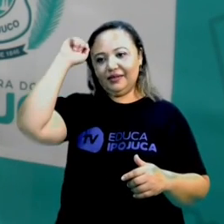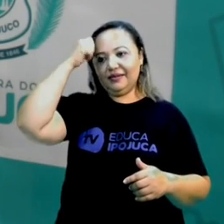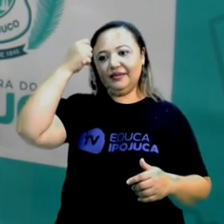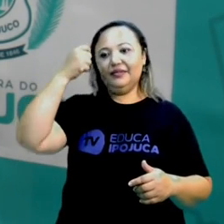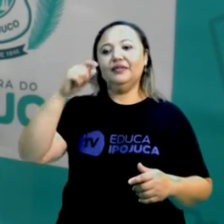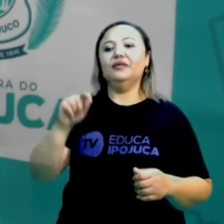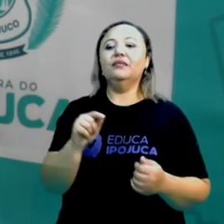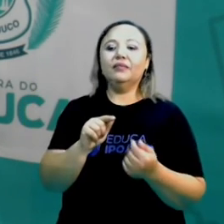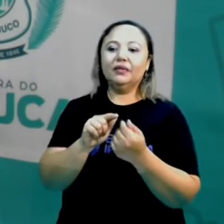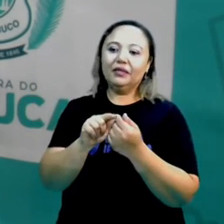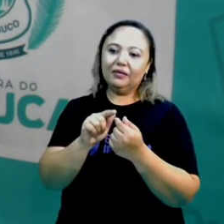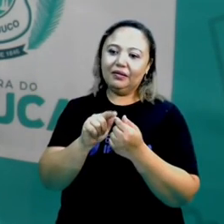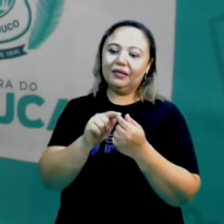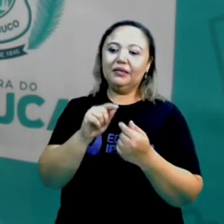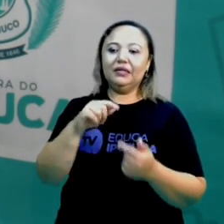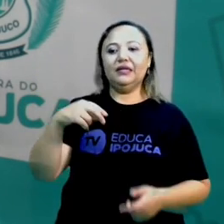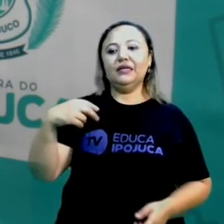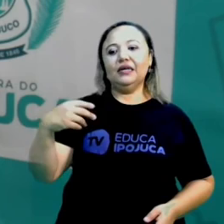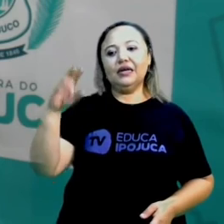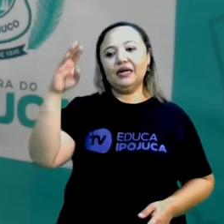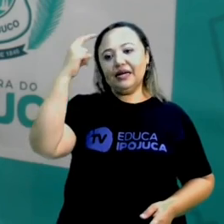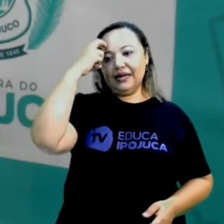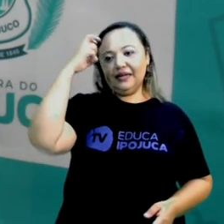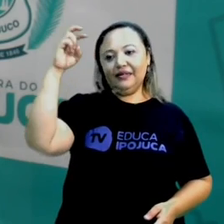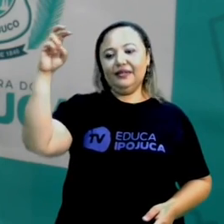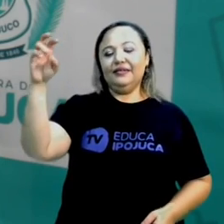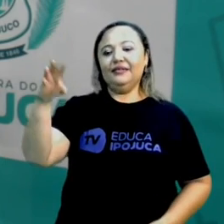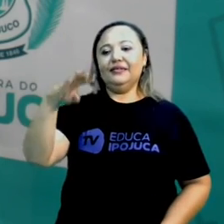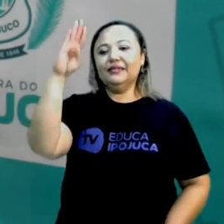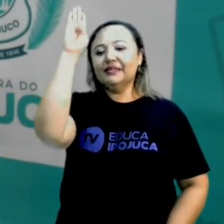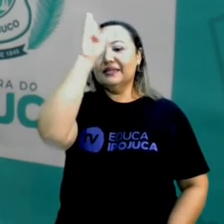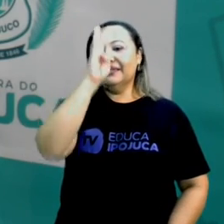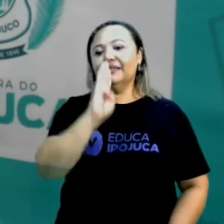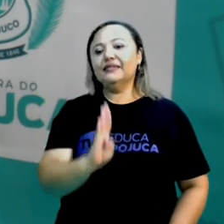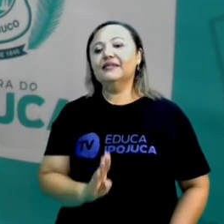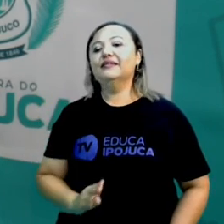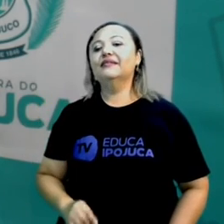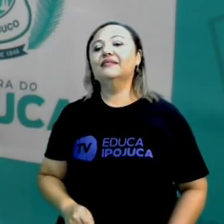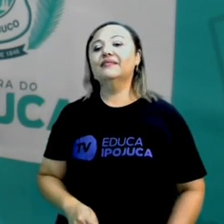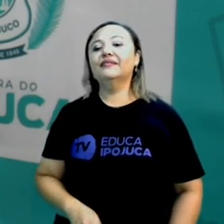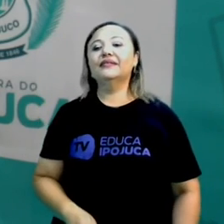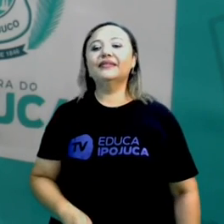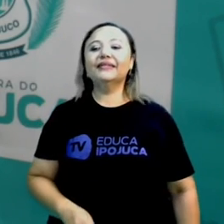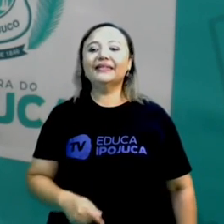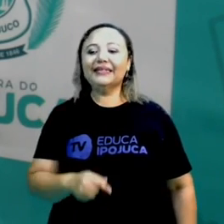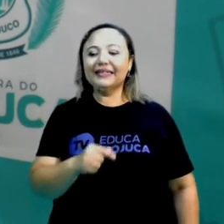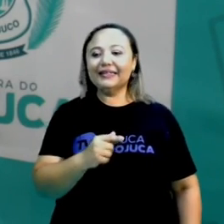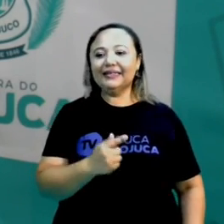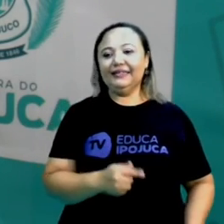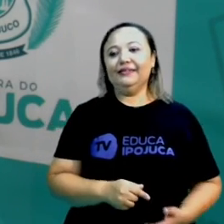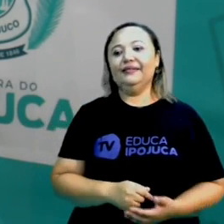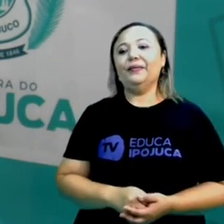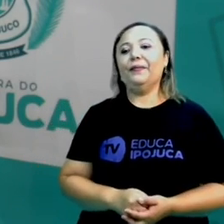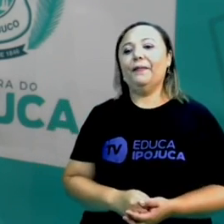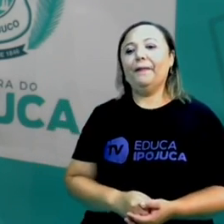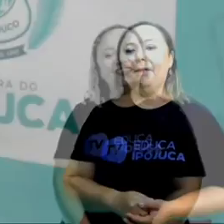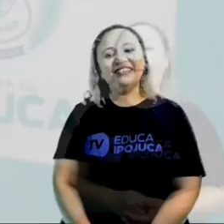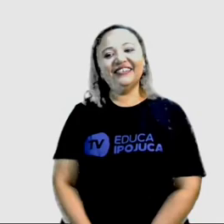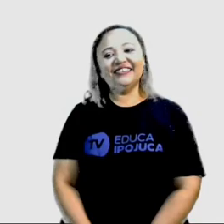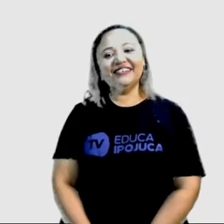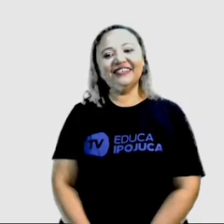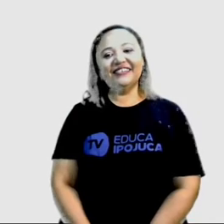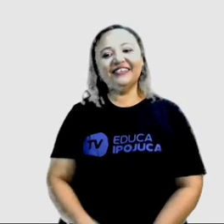nossa cultura brasileira, né? Na dança brasileira também, de origem africana.